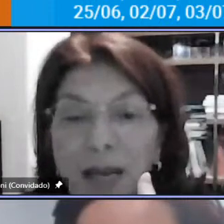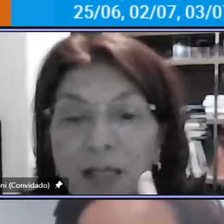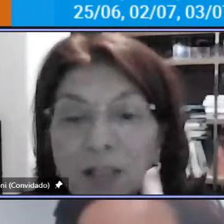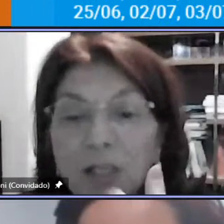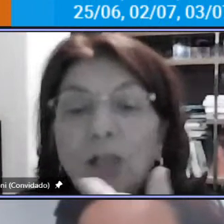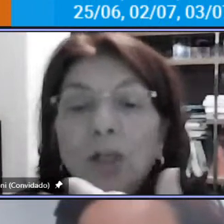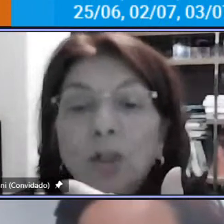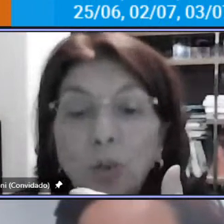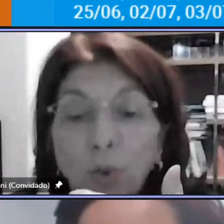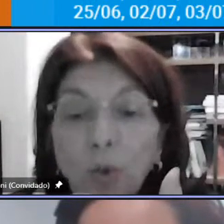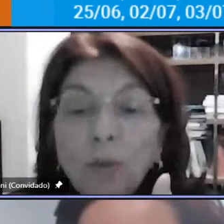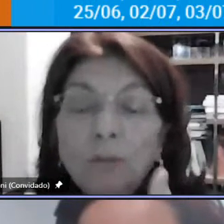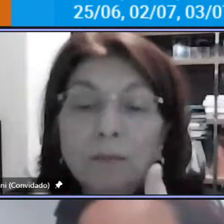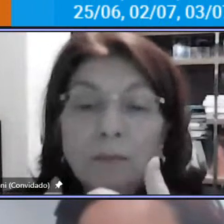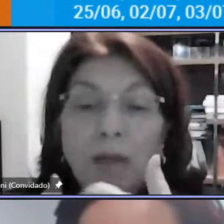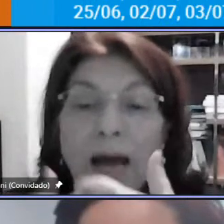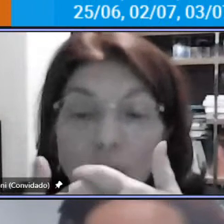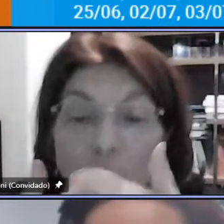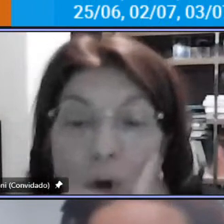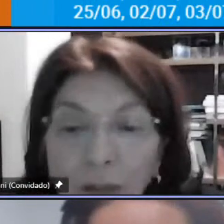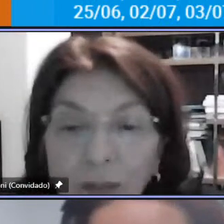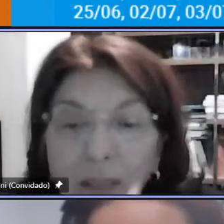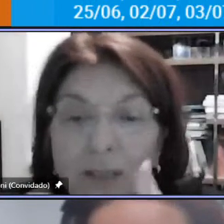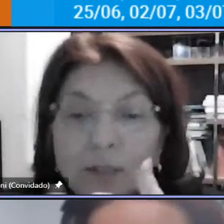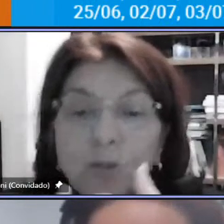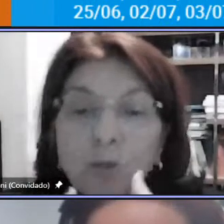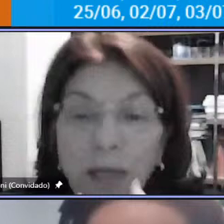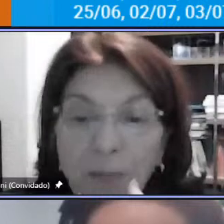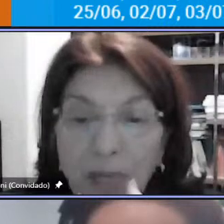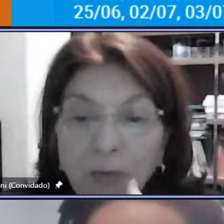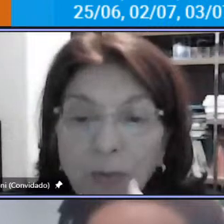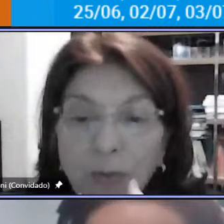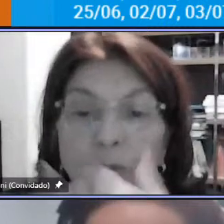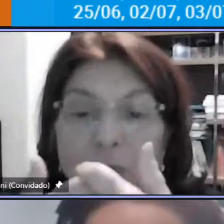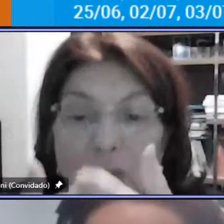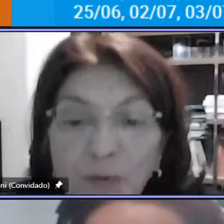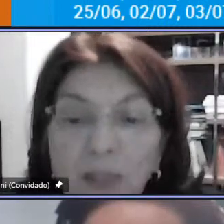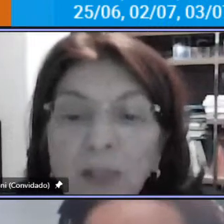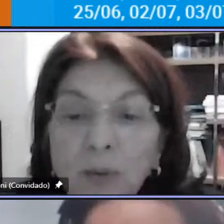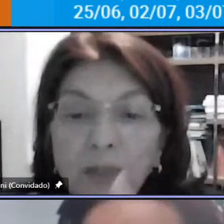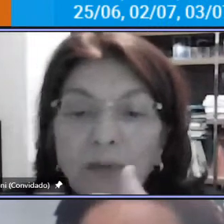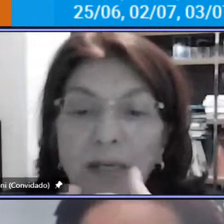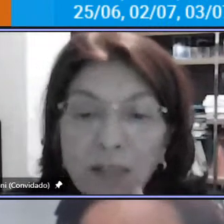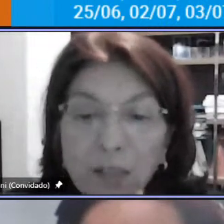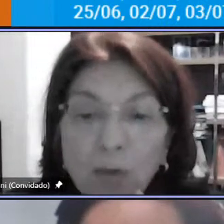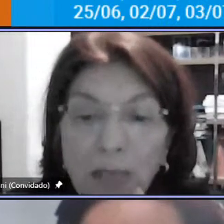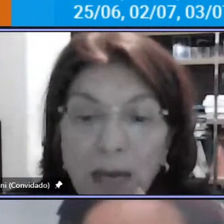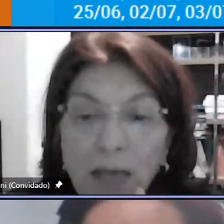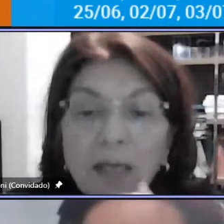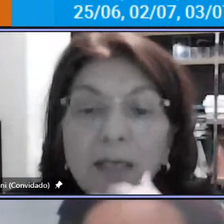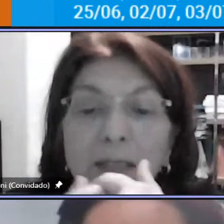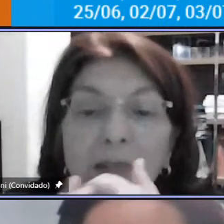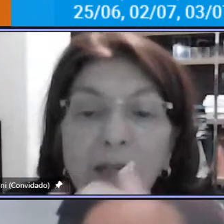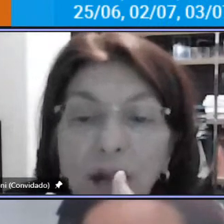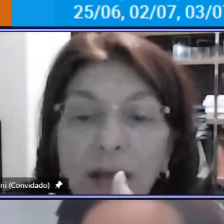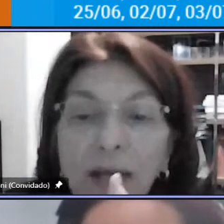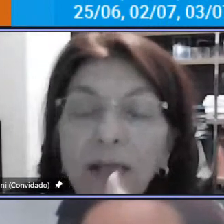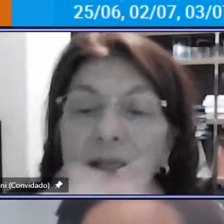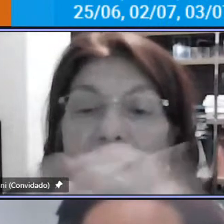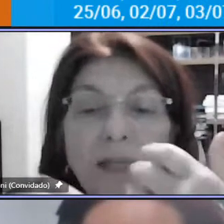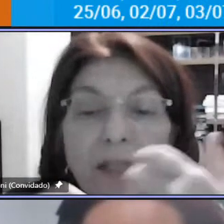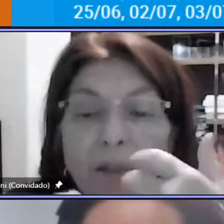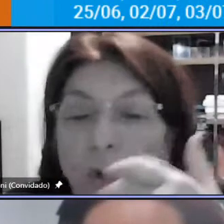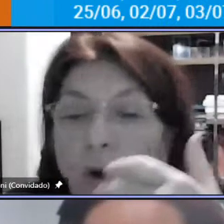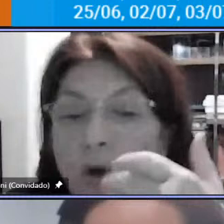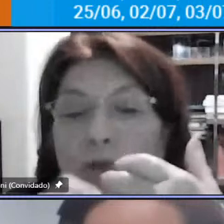diversidade do ator desse deslocamento do indivíduo que vai se deslocar seja